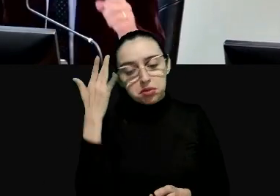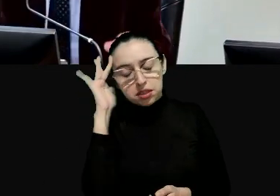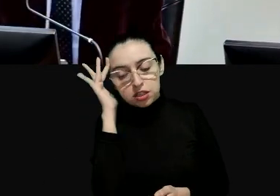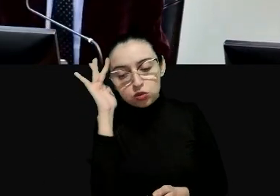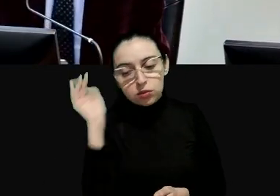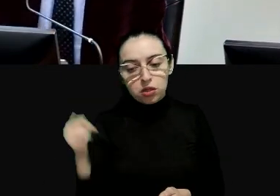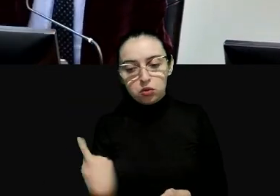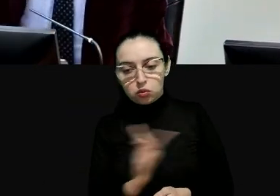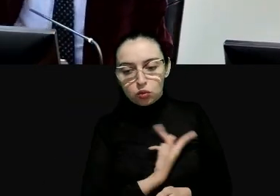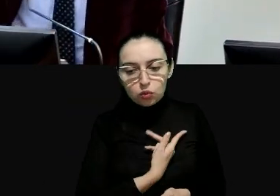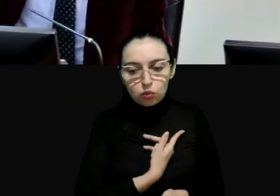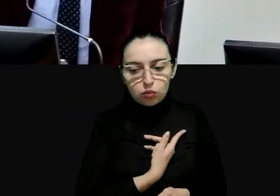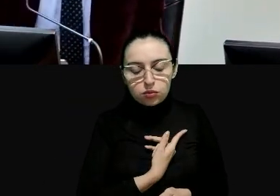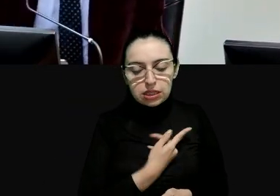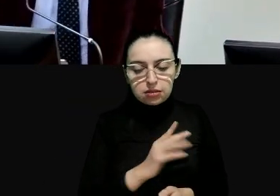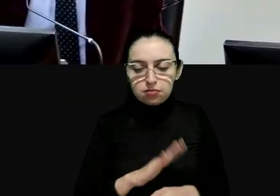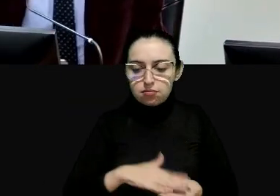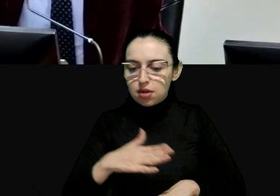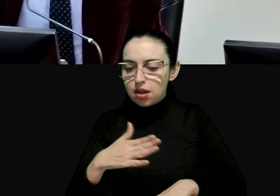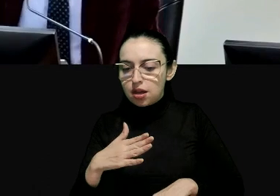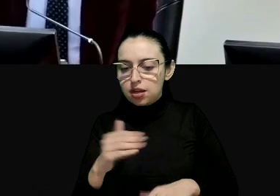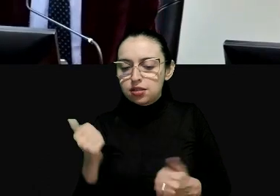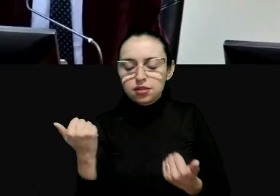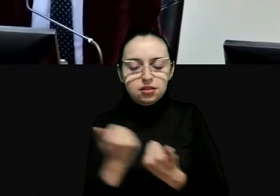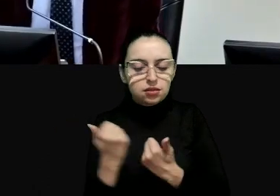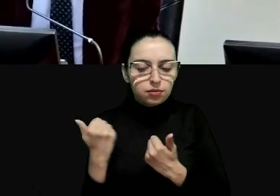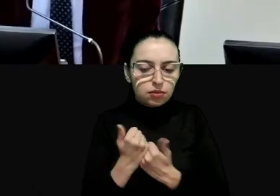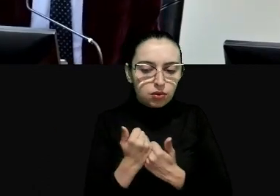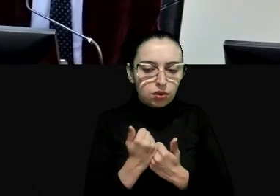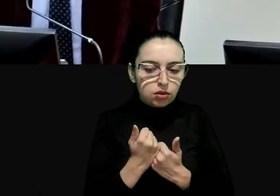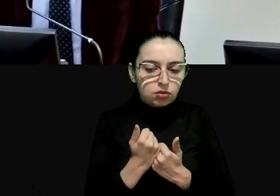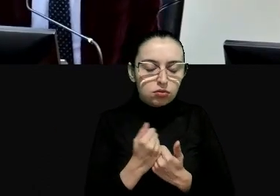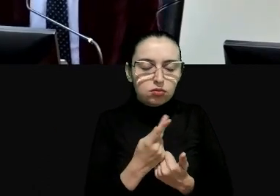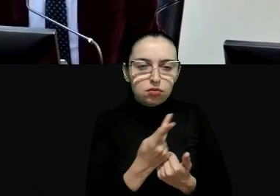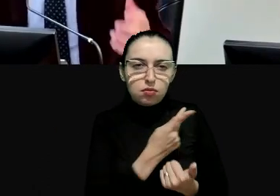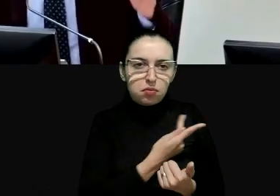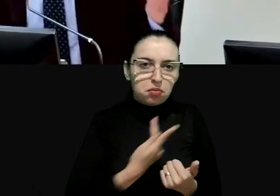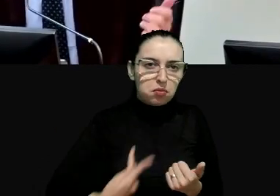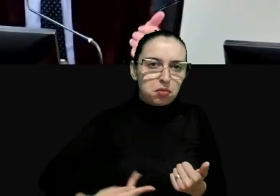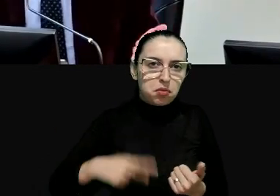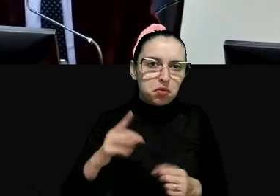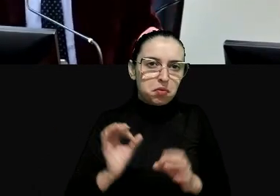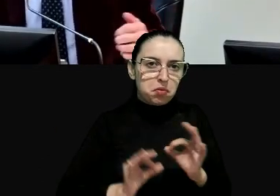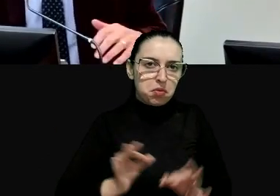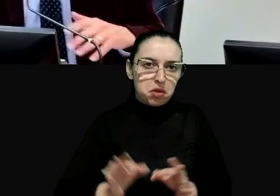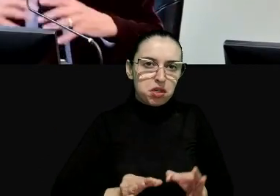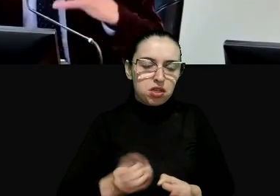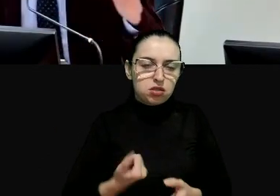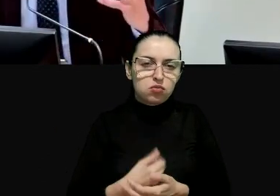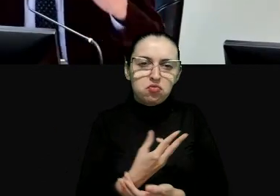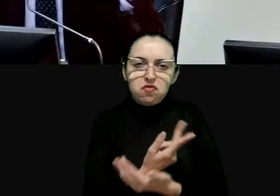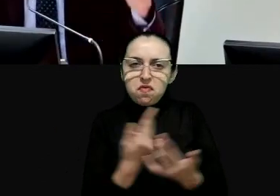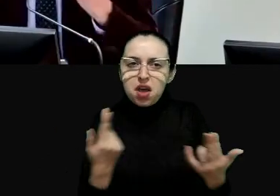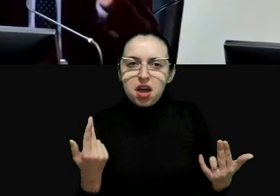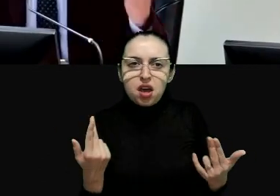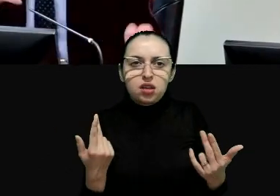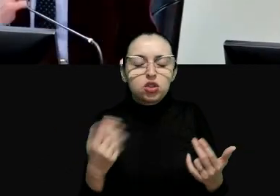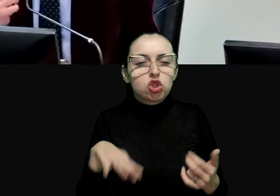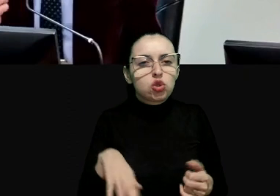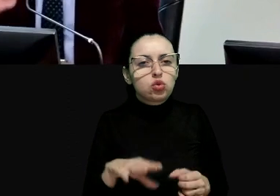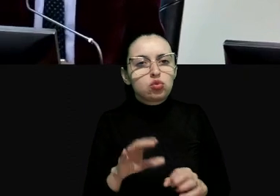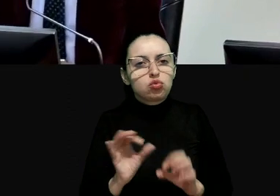interpretação e ademais tem apoio político por as muitas